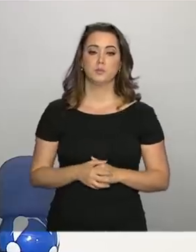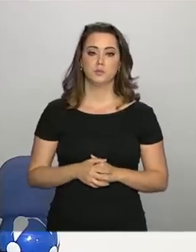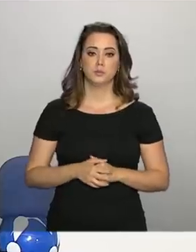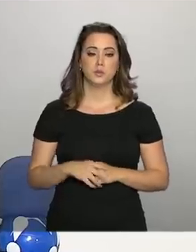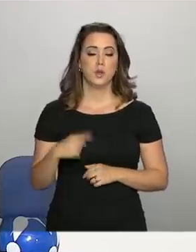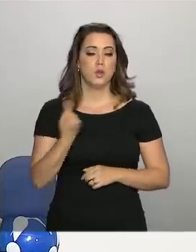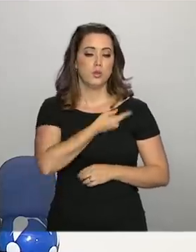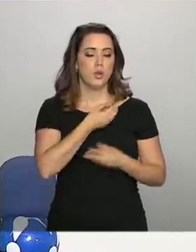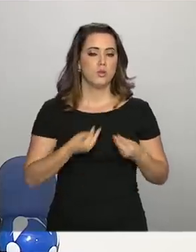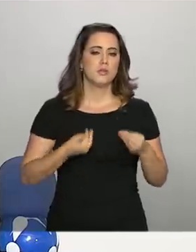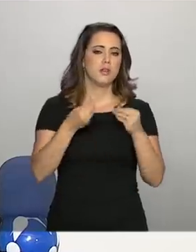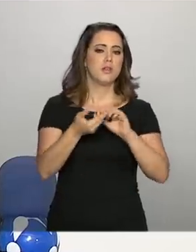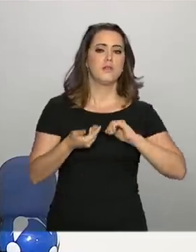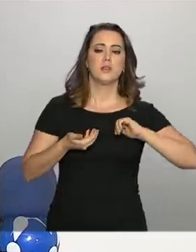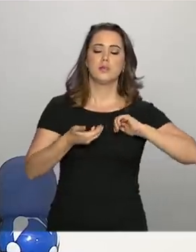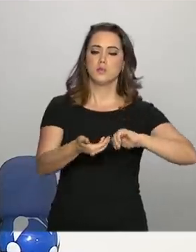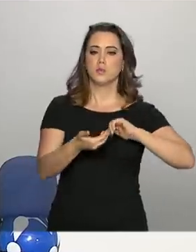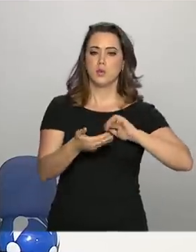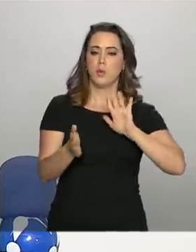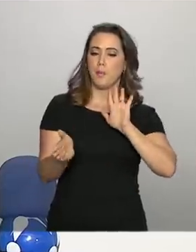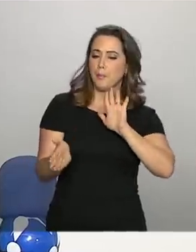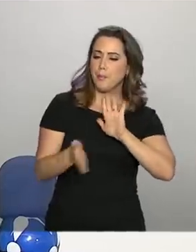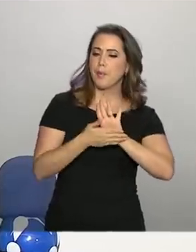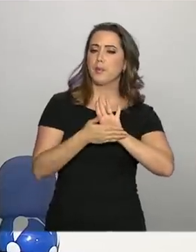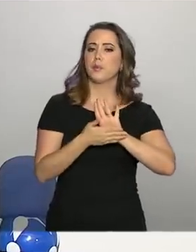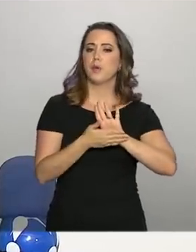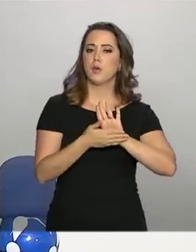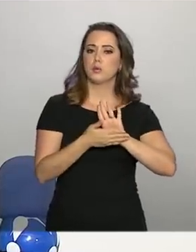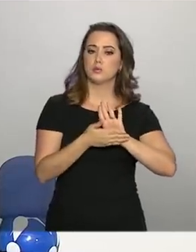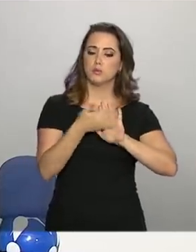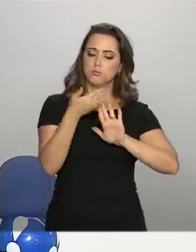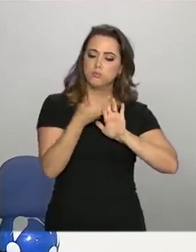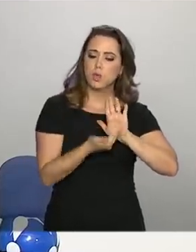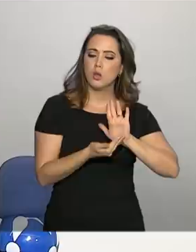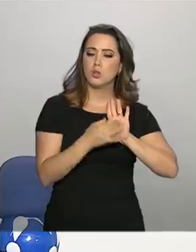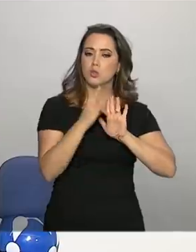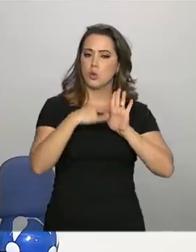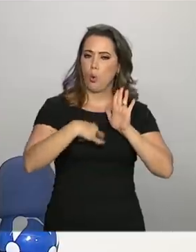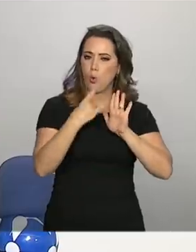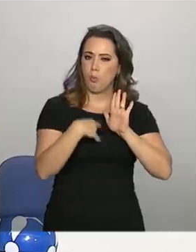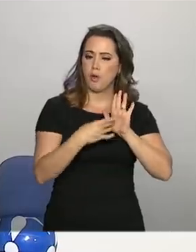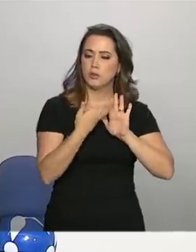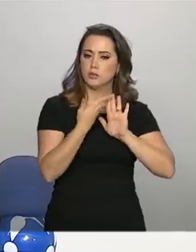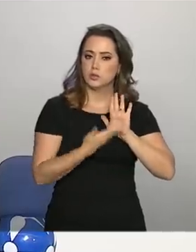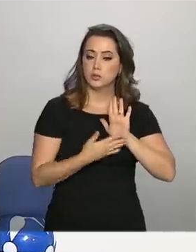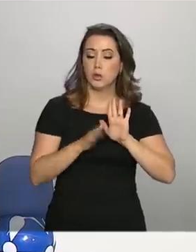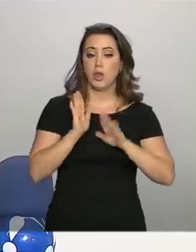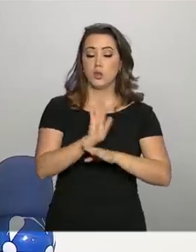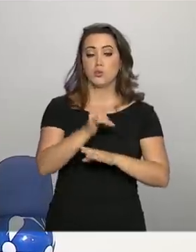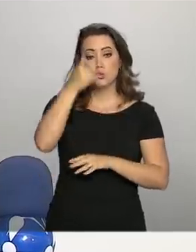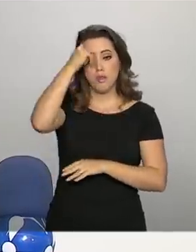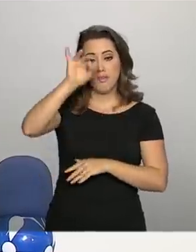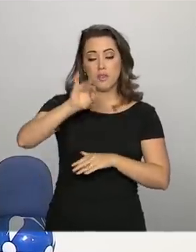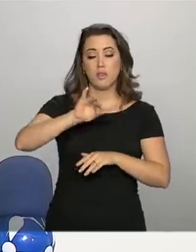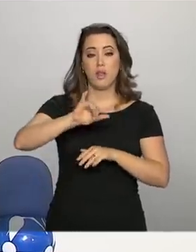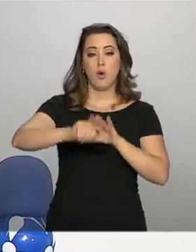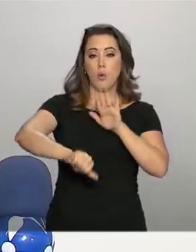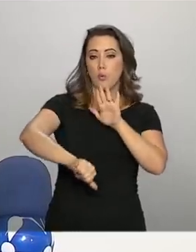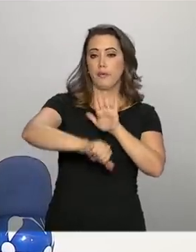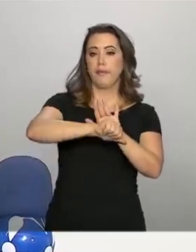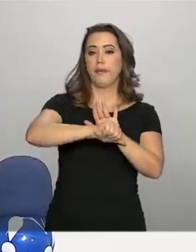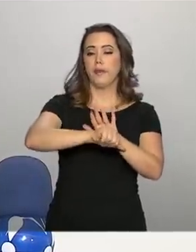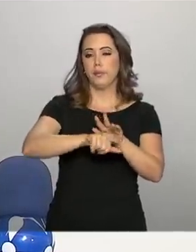Levaremos ao Congresso uma proposta que auxilie no combate ao crime organizado e à